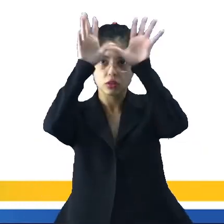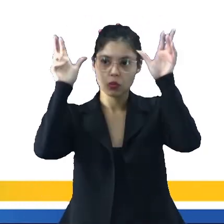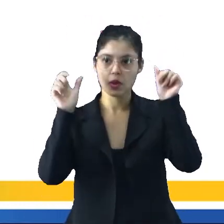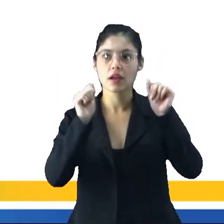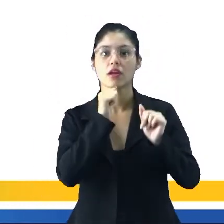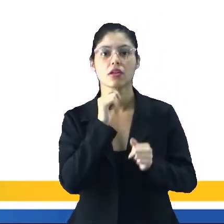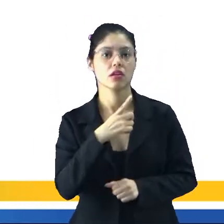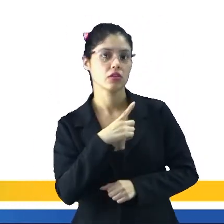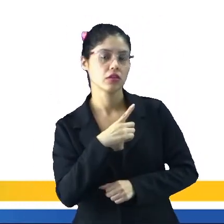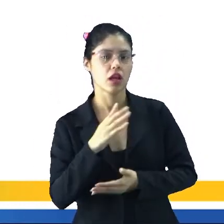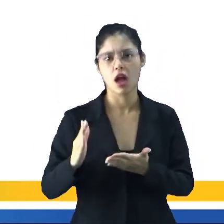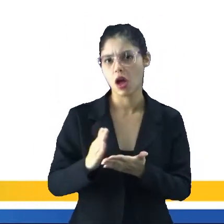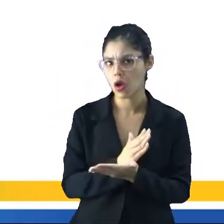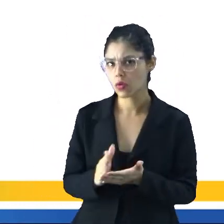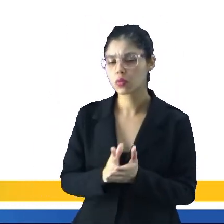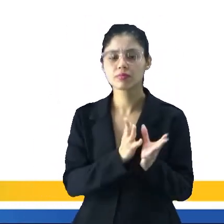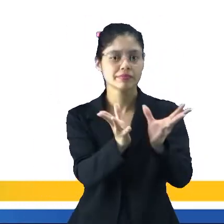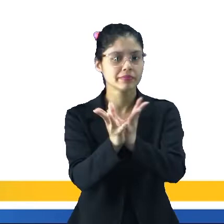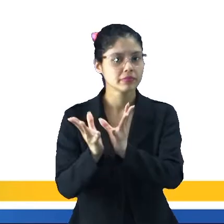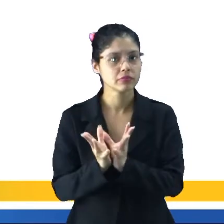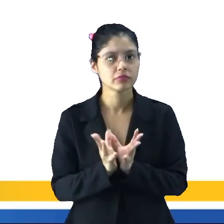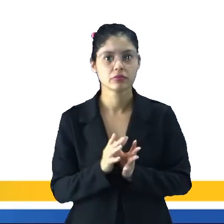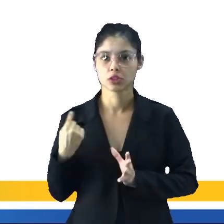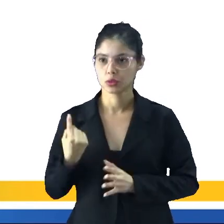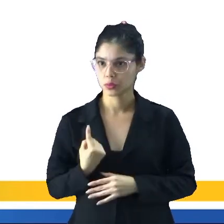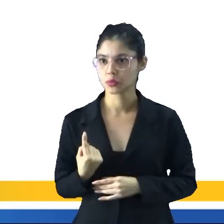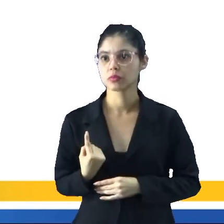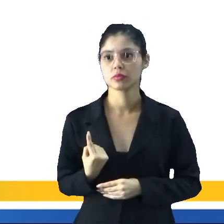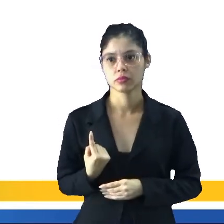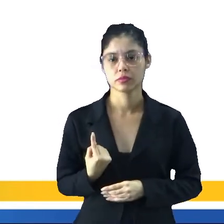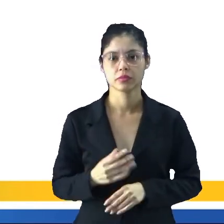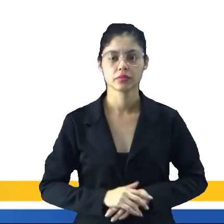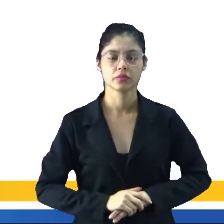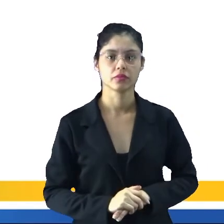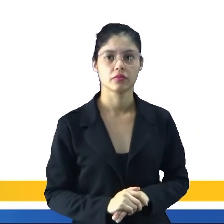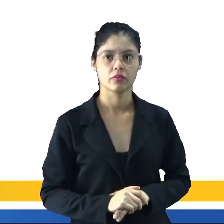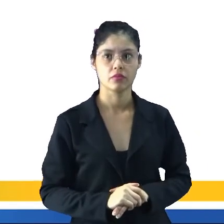gente ainda tinha, por exemplo, algumas comunidades isoladas de indígenas.